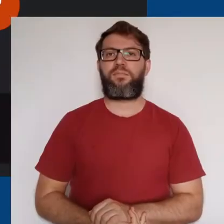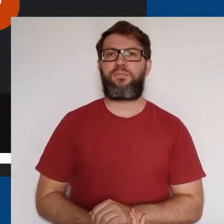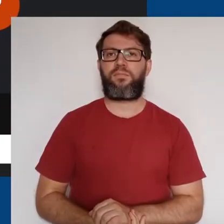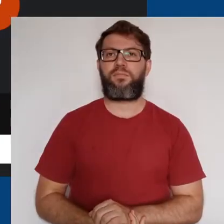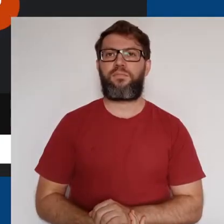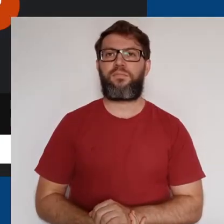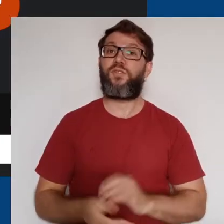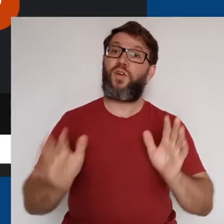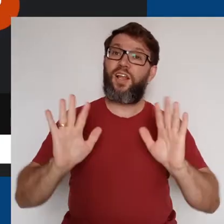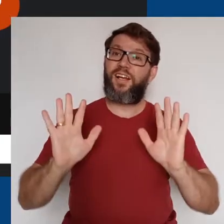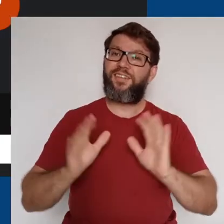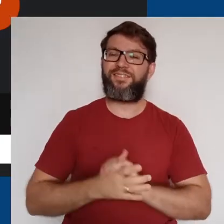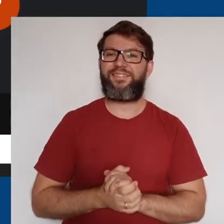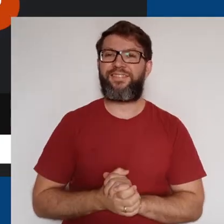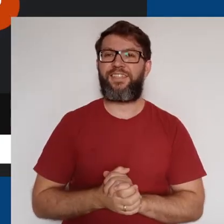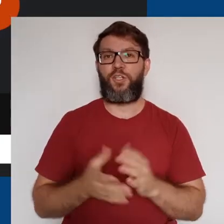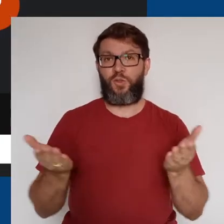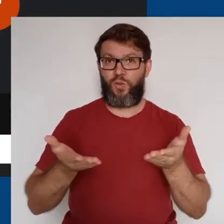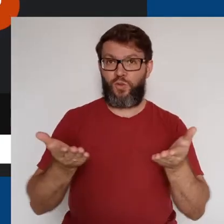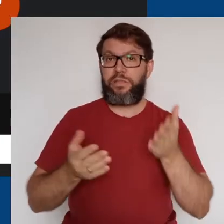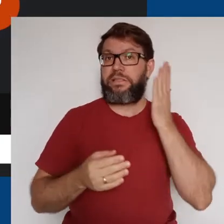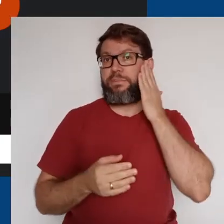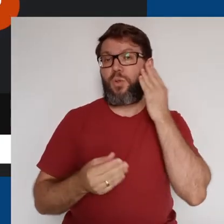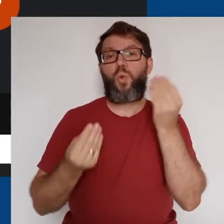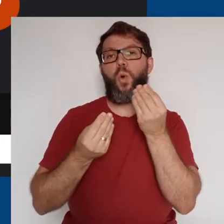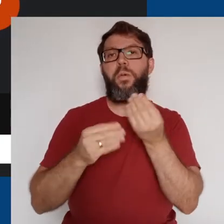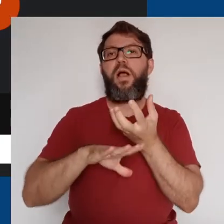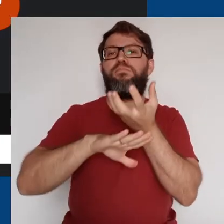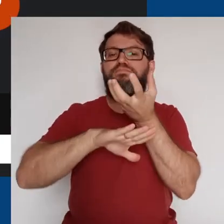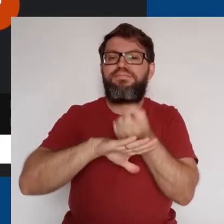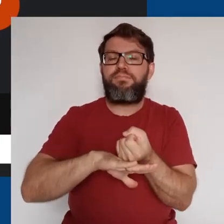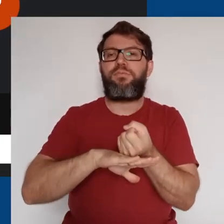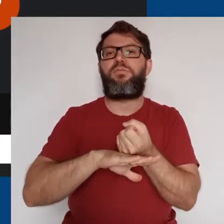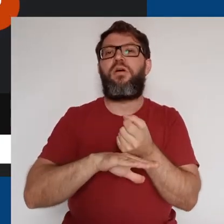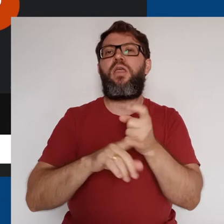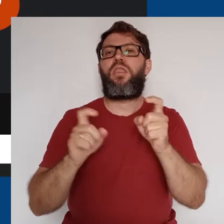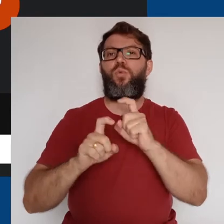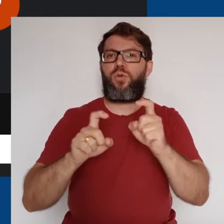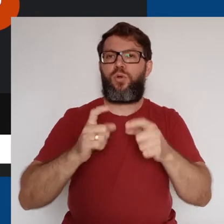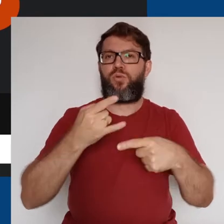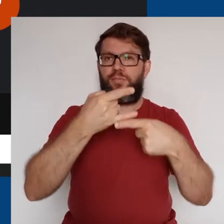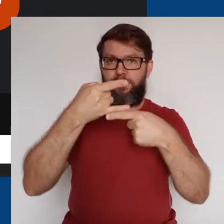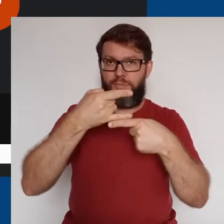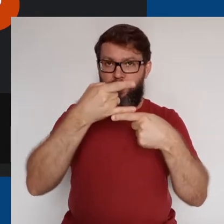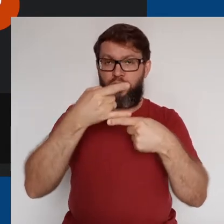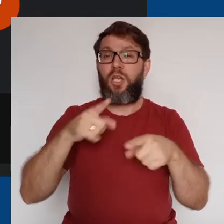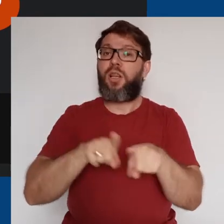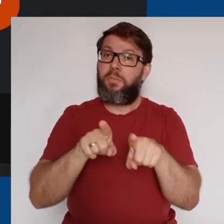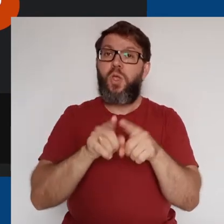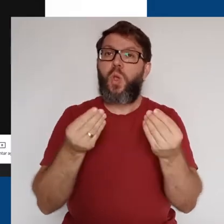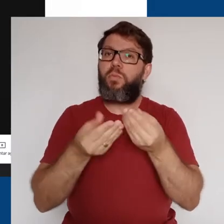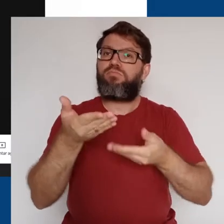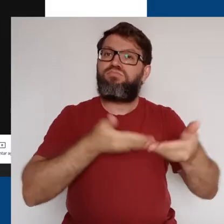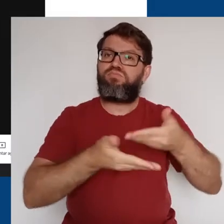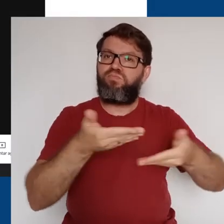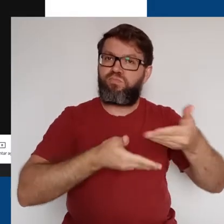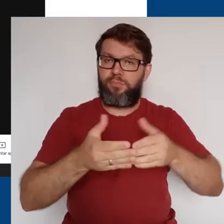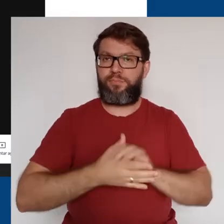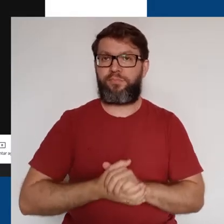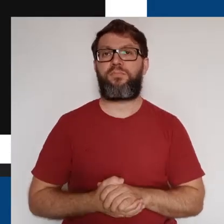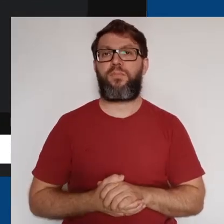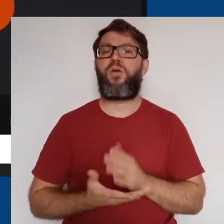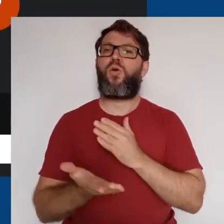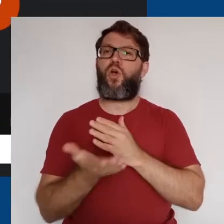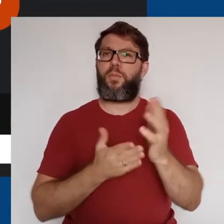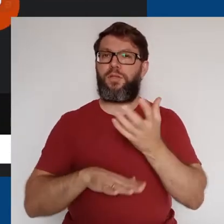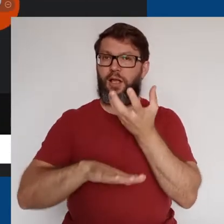Olá, hoje vamos saber como gravar uma reunião no Google Meet e também como disponibilizá-la. Para iniciar